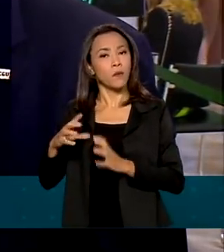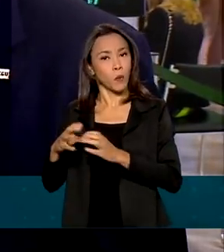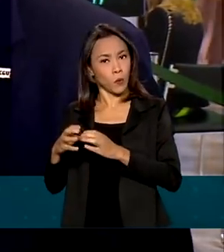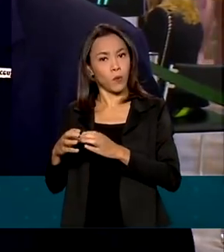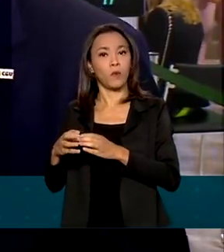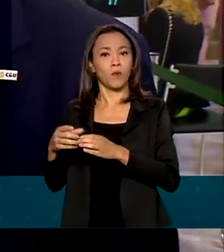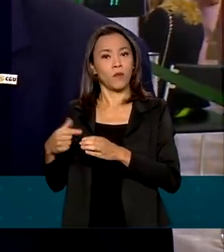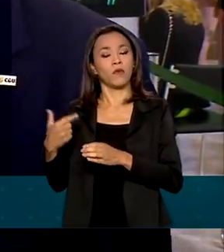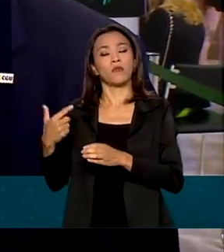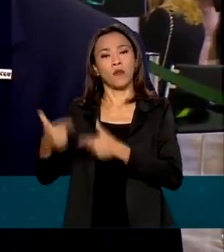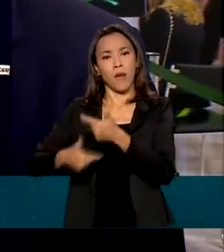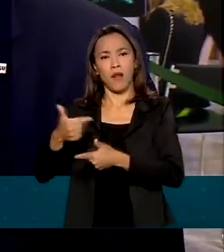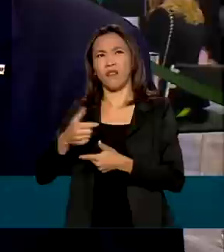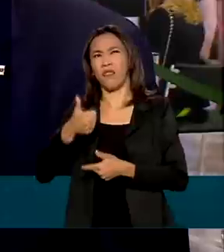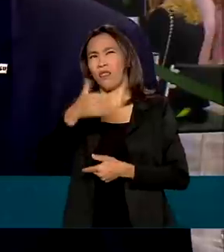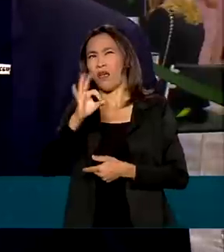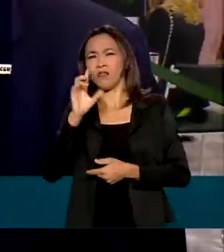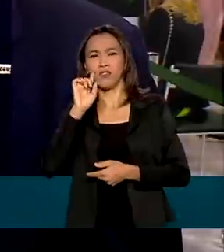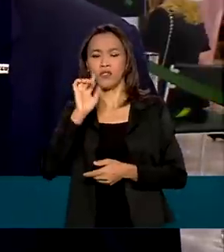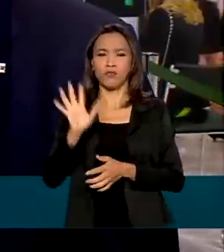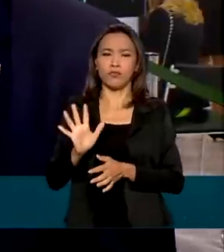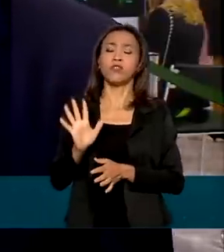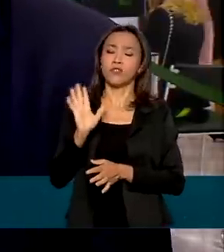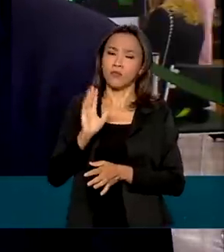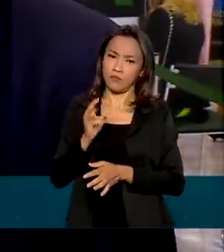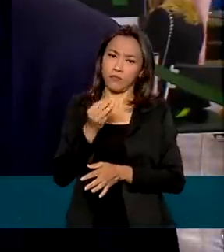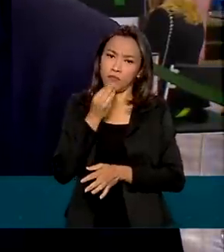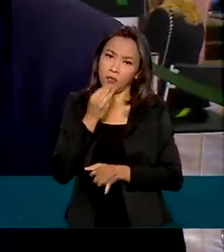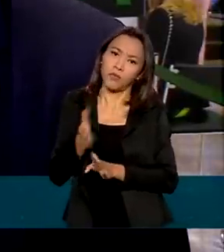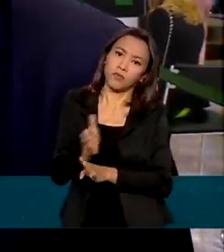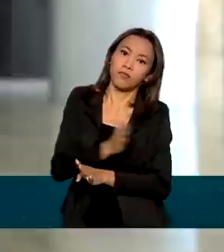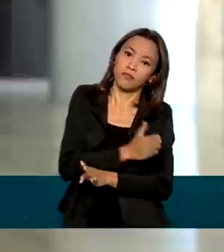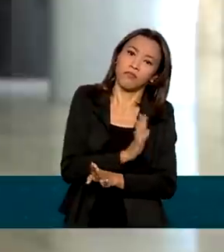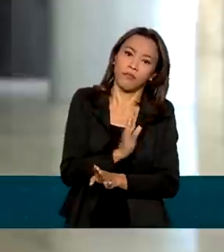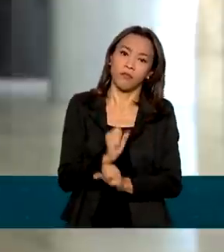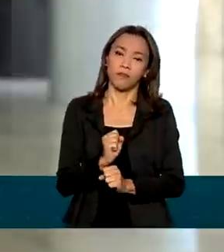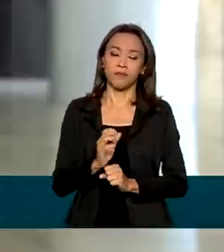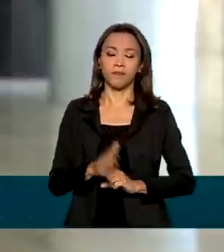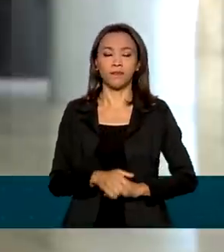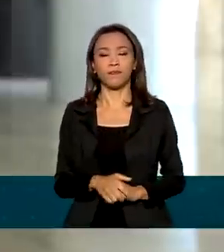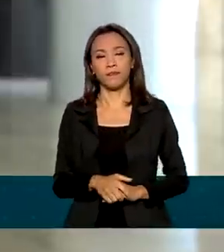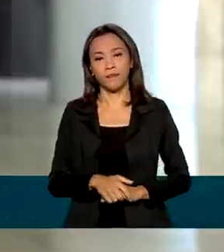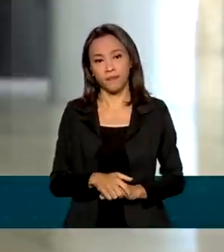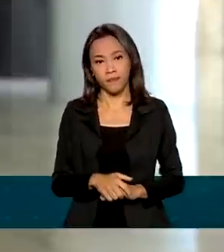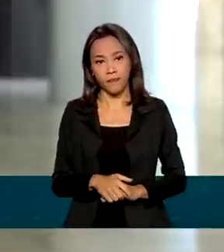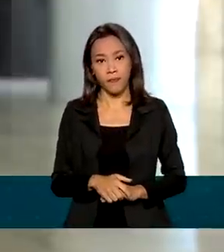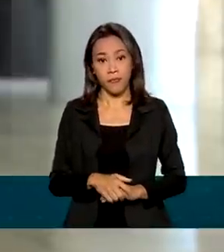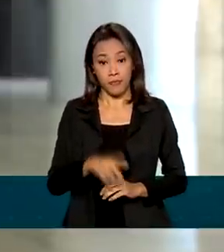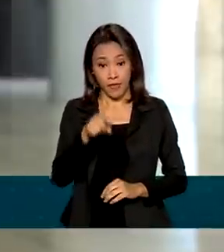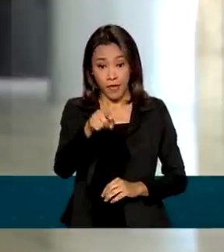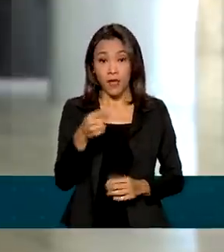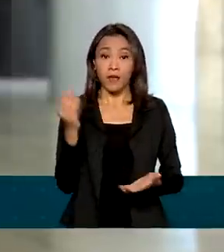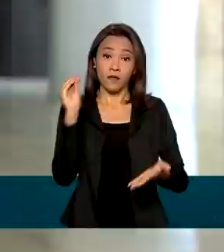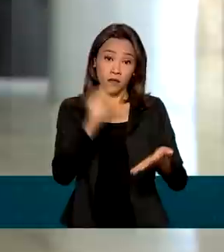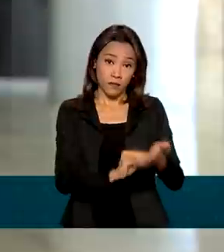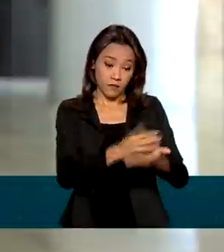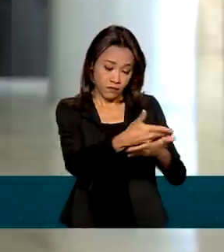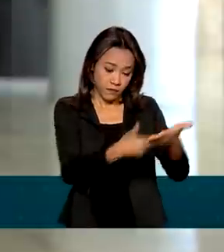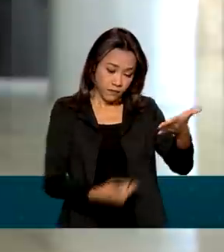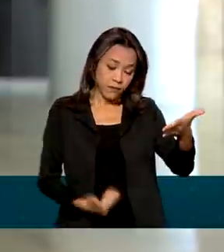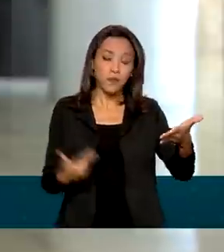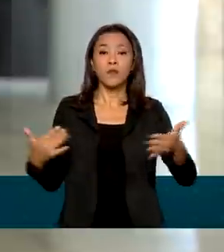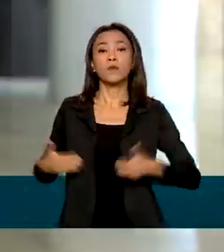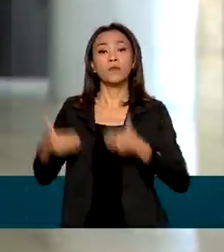esperamos aí, em não mais de 10 dias, já ter uma resposta sobre essa análise. Dani, em nota, o Ministério da Saúde